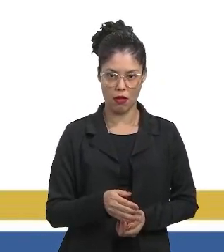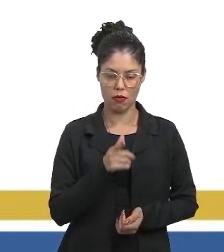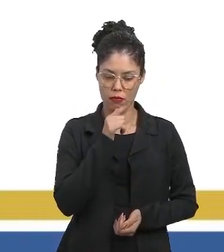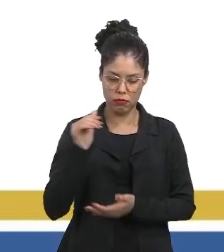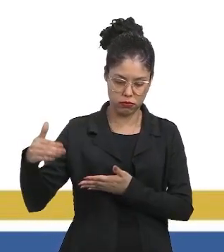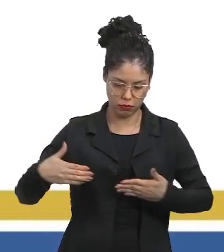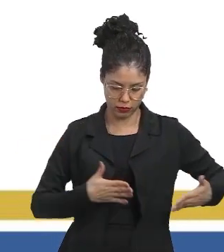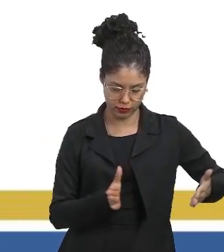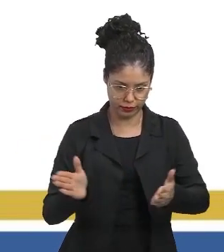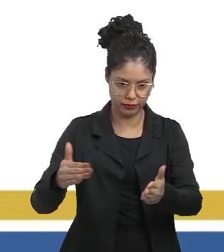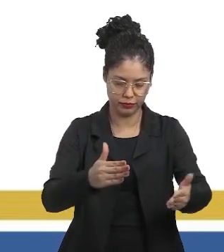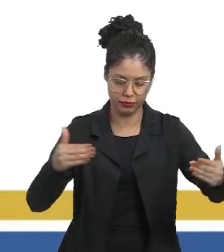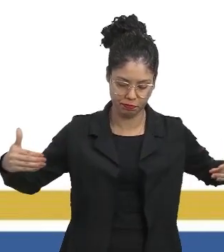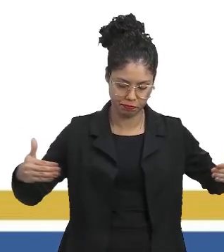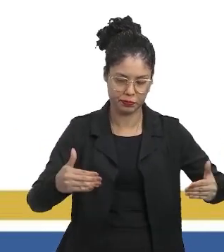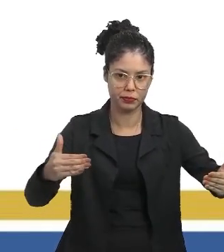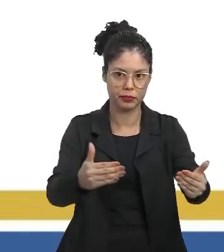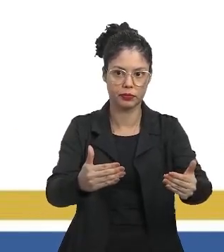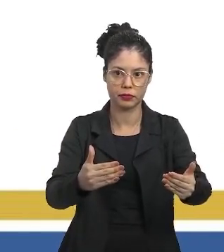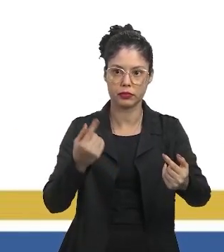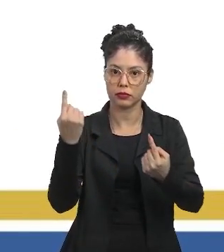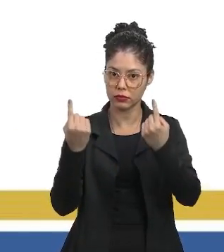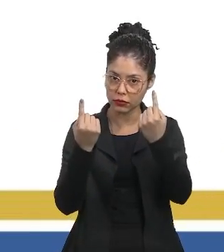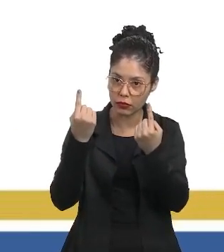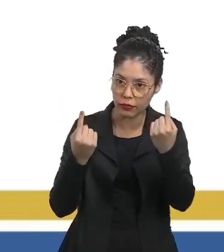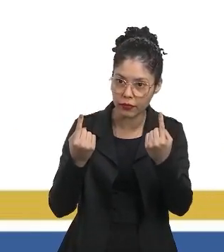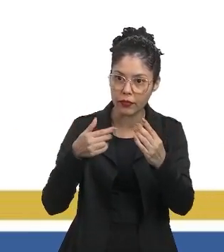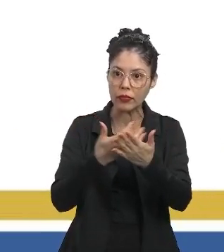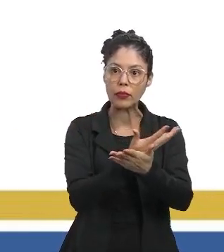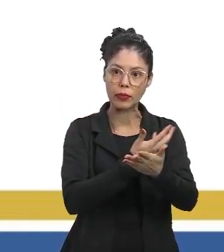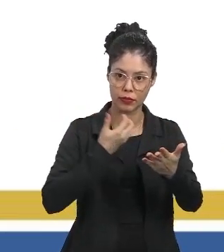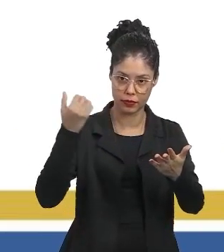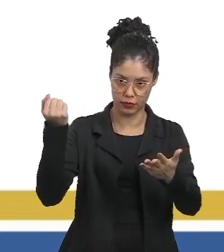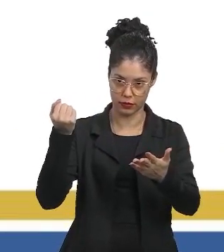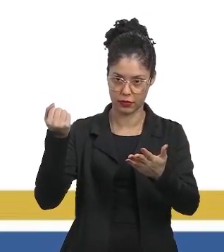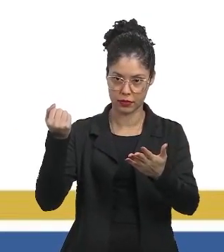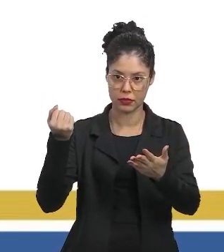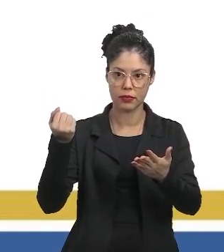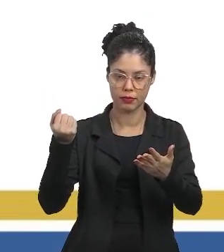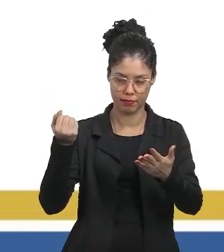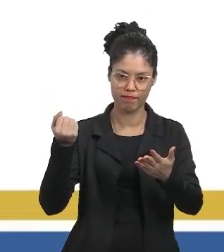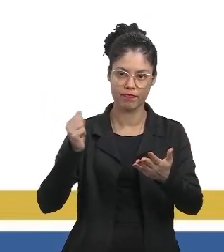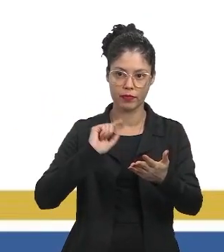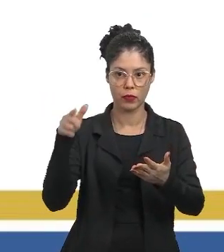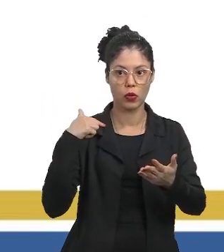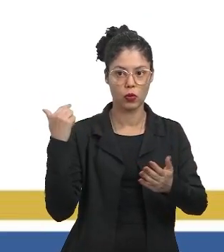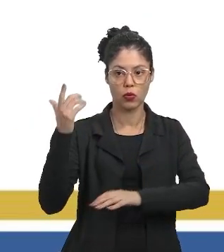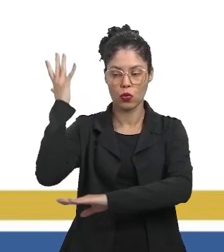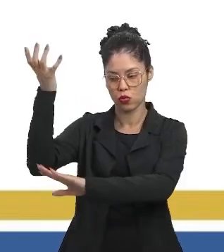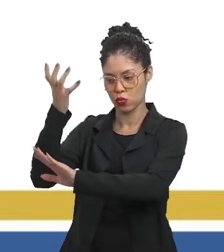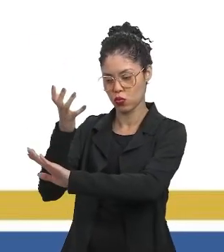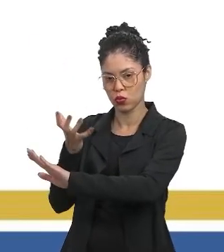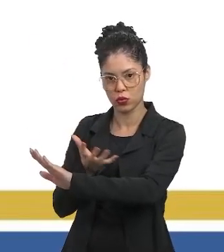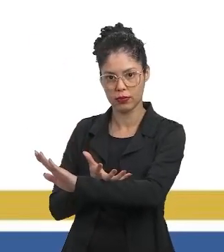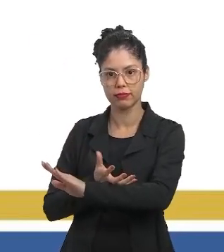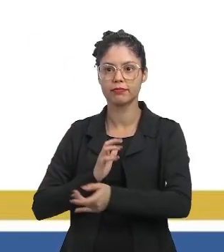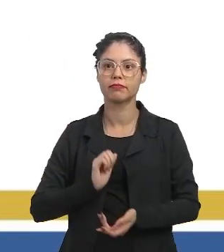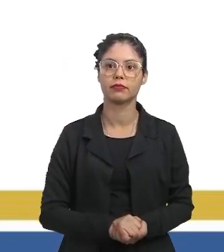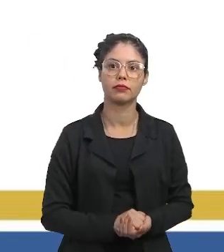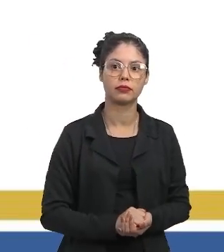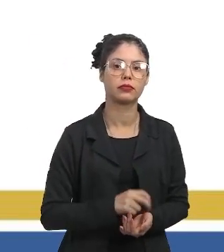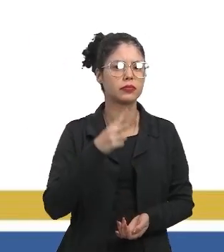de um lago e, em um deles, foram retiradas todas as plantas. No outro, as plantas foram mantidas.